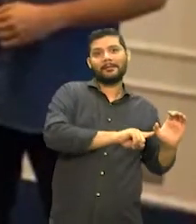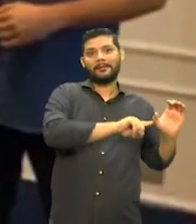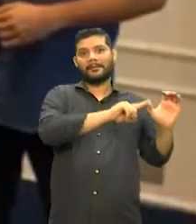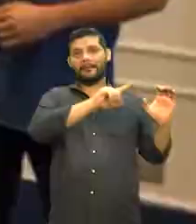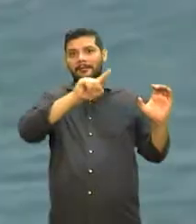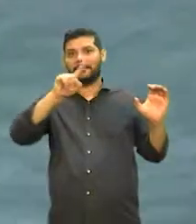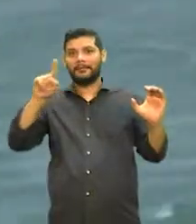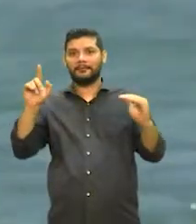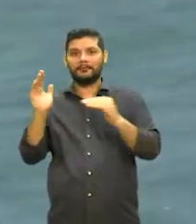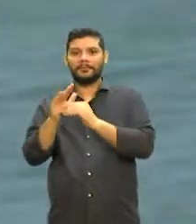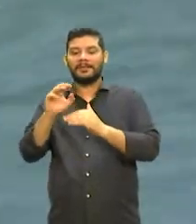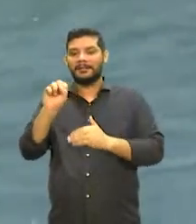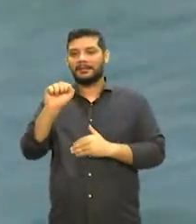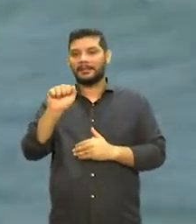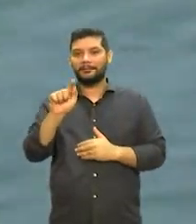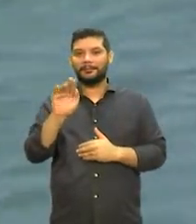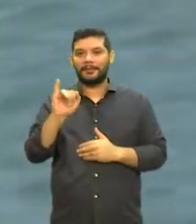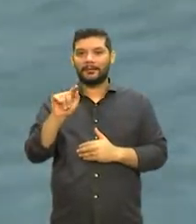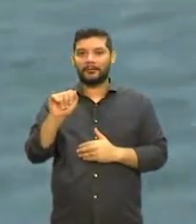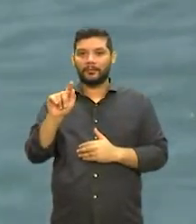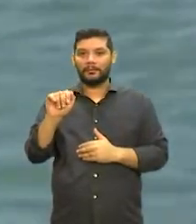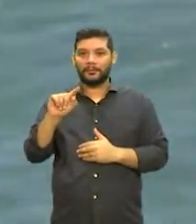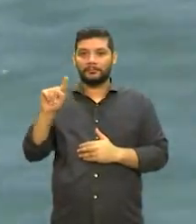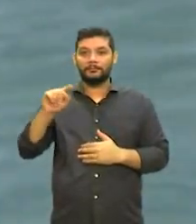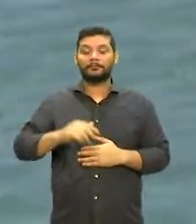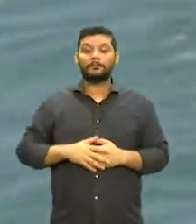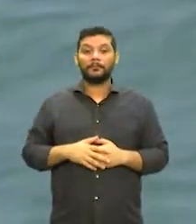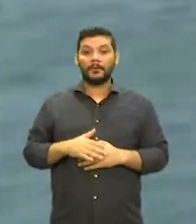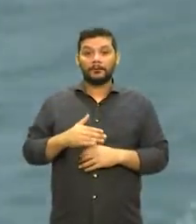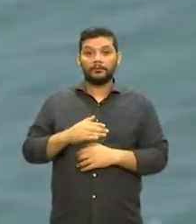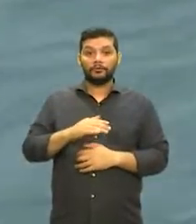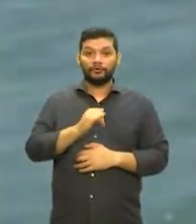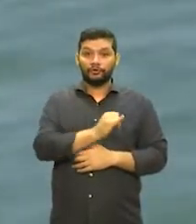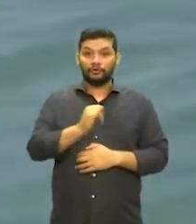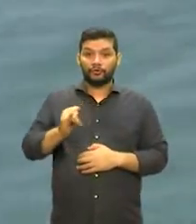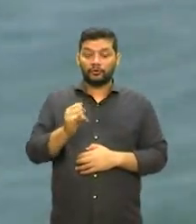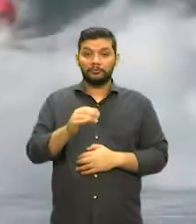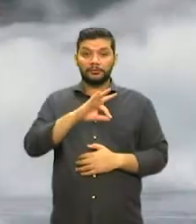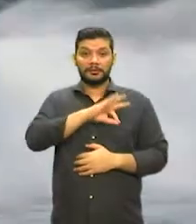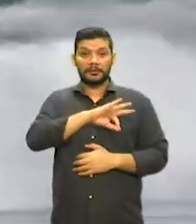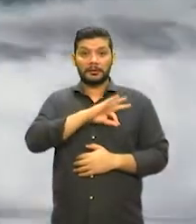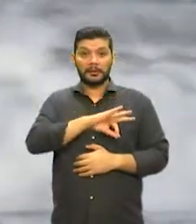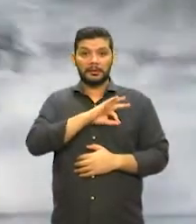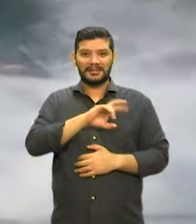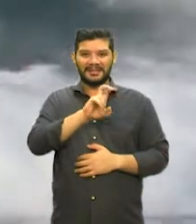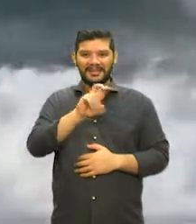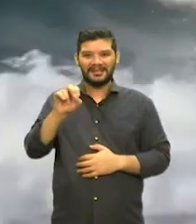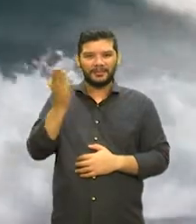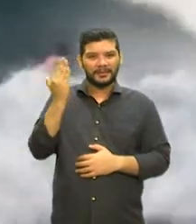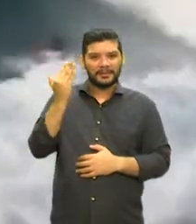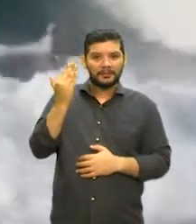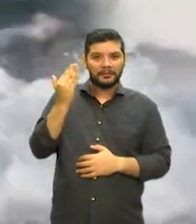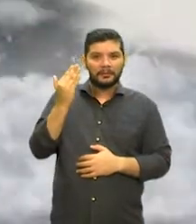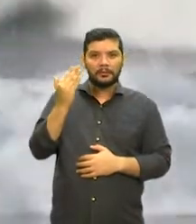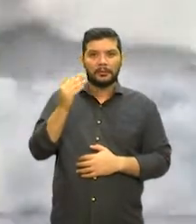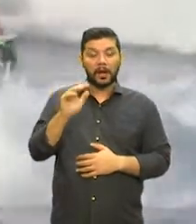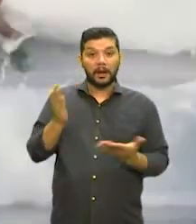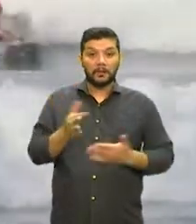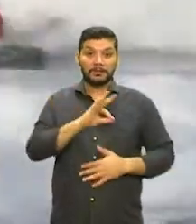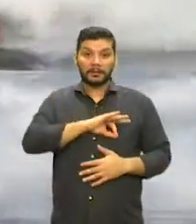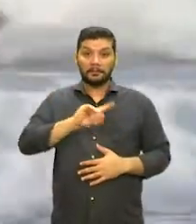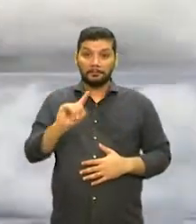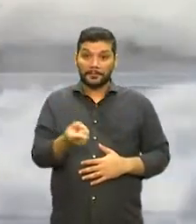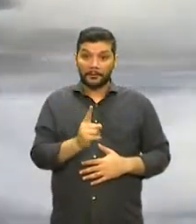a Sabiaguaba. Os instrutores que recebiam 500 reais passam a ganhar mil reais. Já os monitores, que eram voluntários,